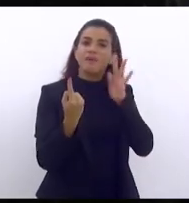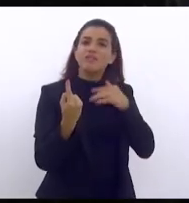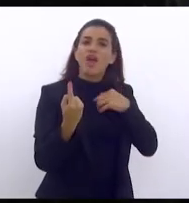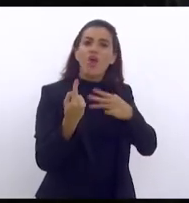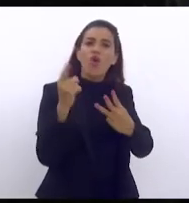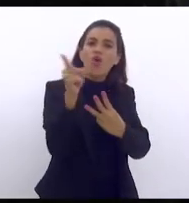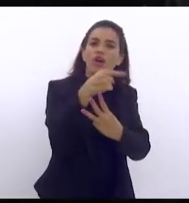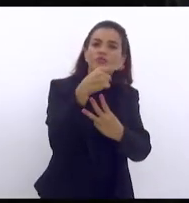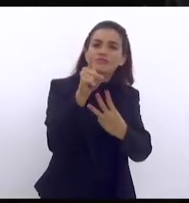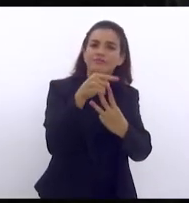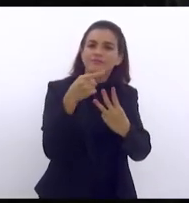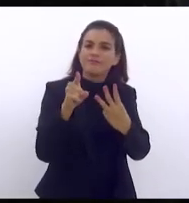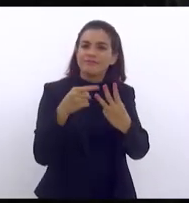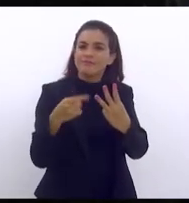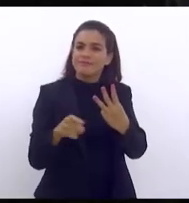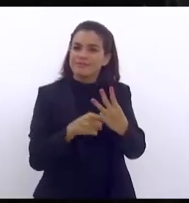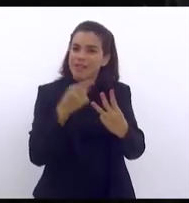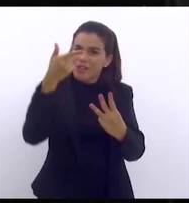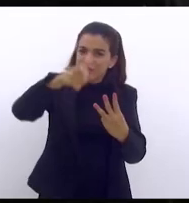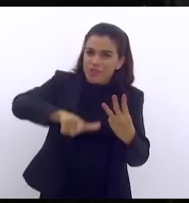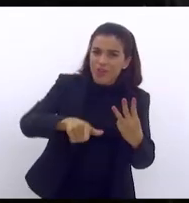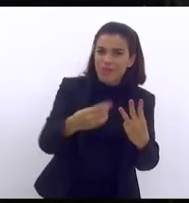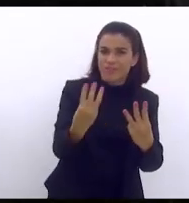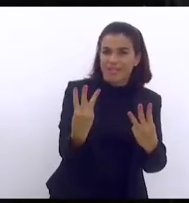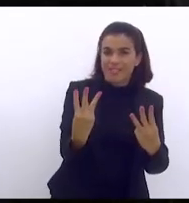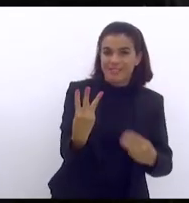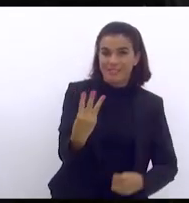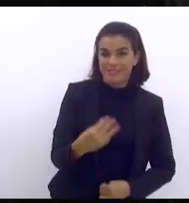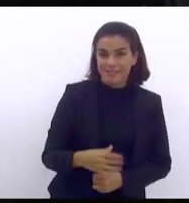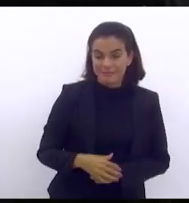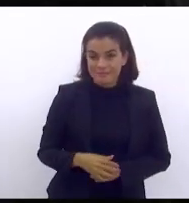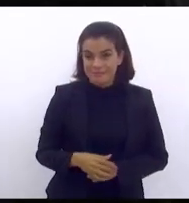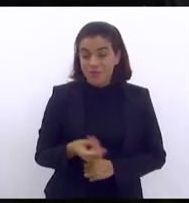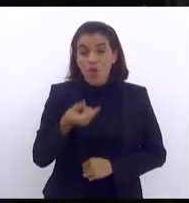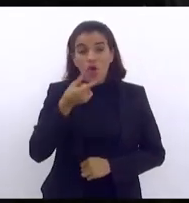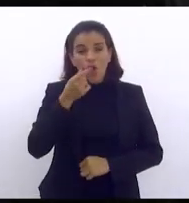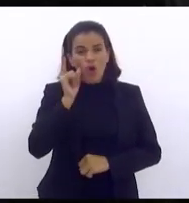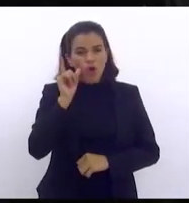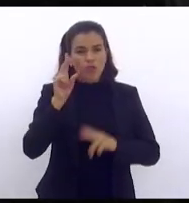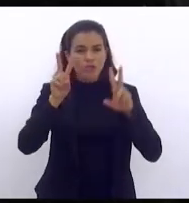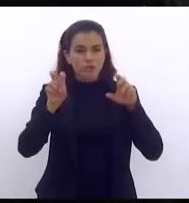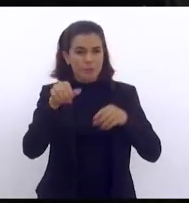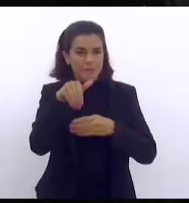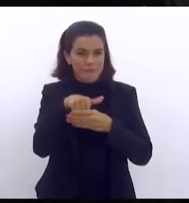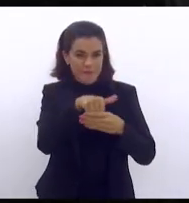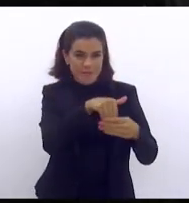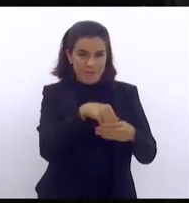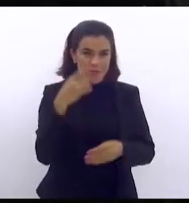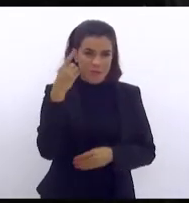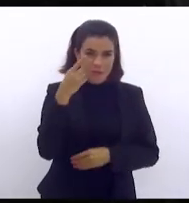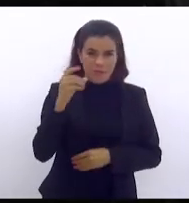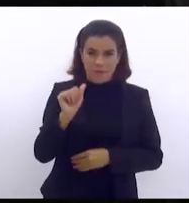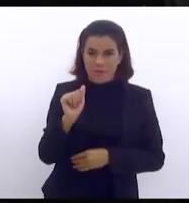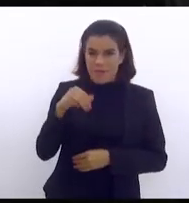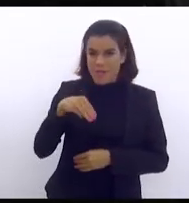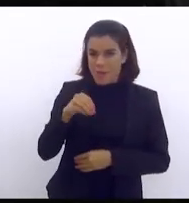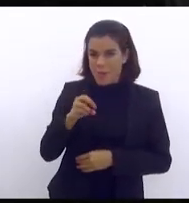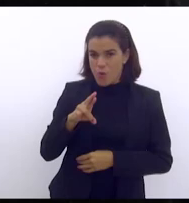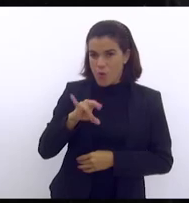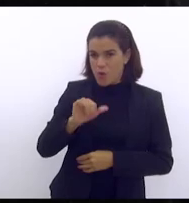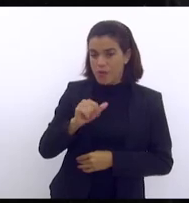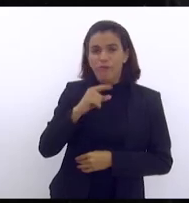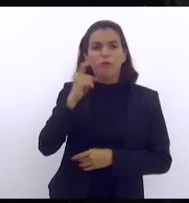perfeito a questão da votação ontem do deputado Amorim não foi visando o